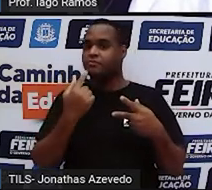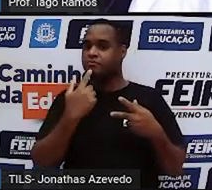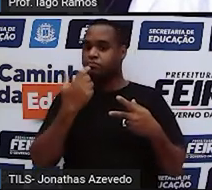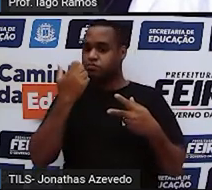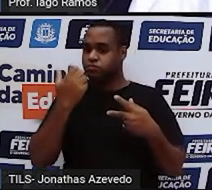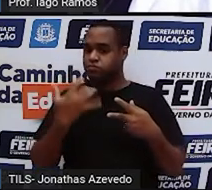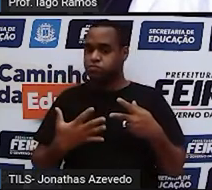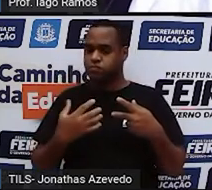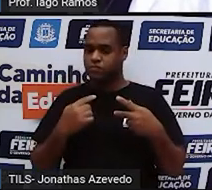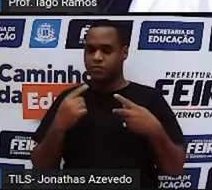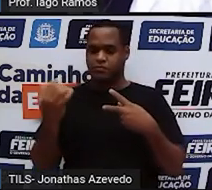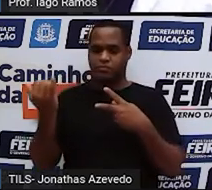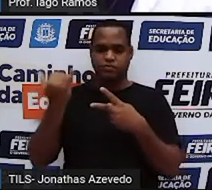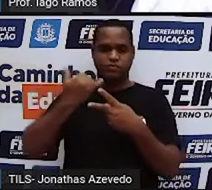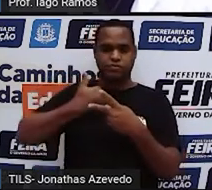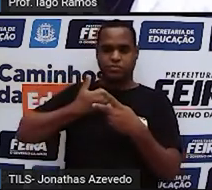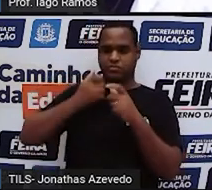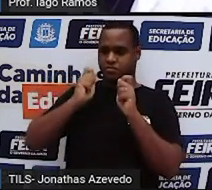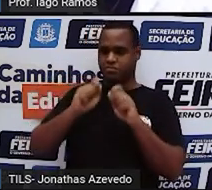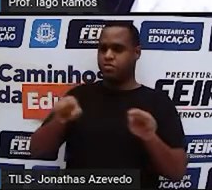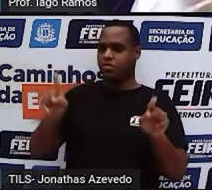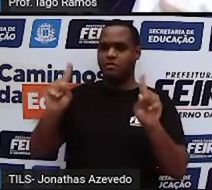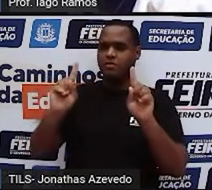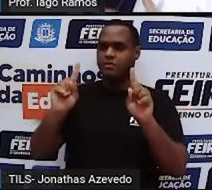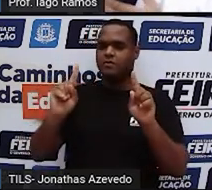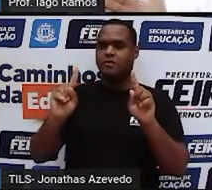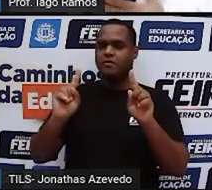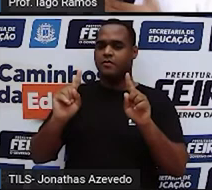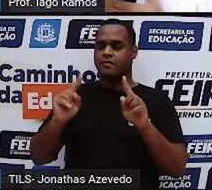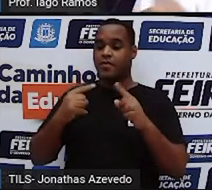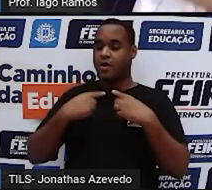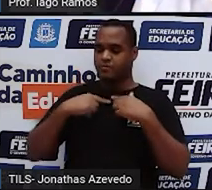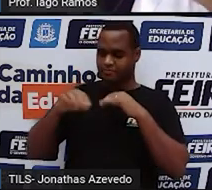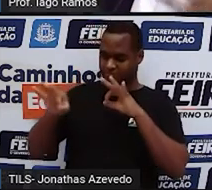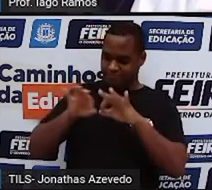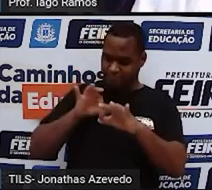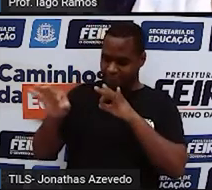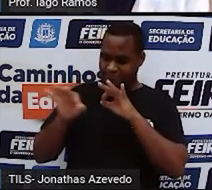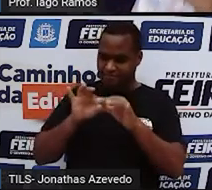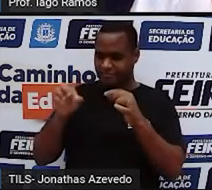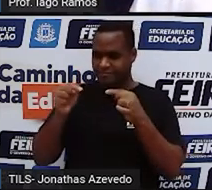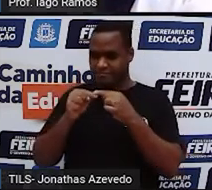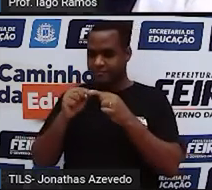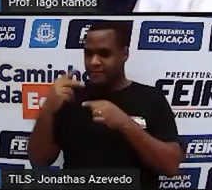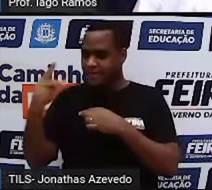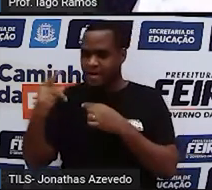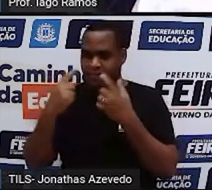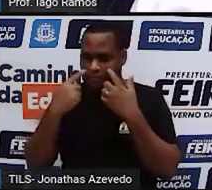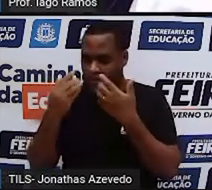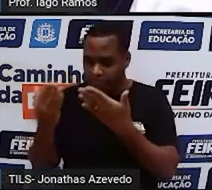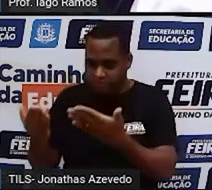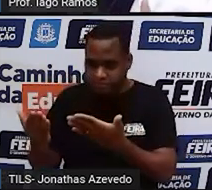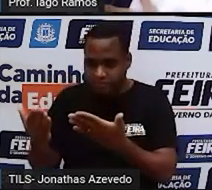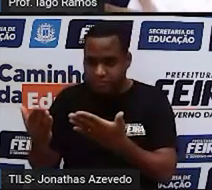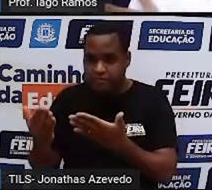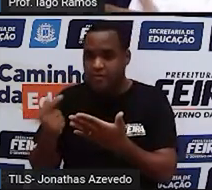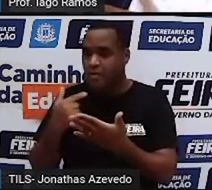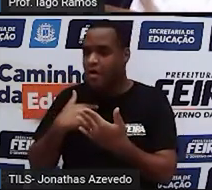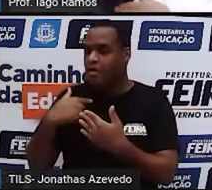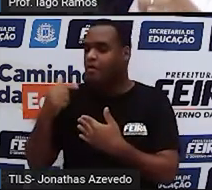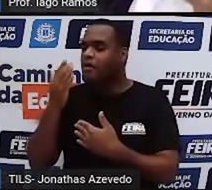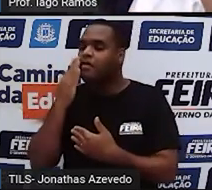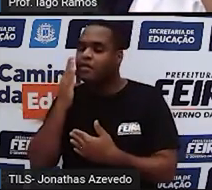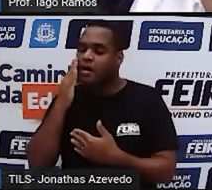conhecidas. Se eu estou fazendo o truque com você aí do outro lado, eu não